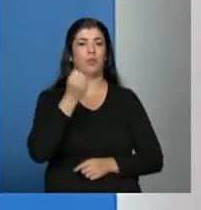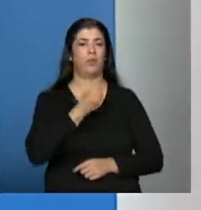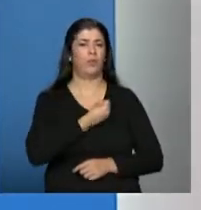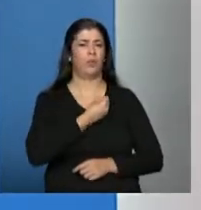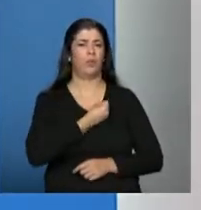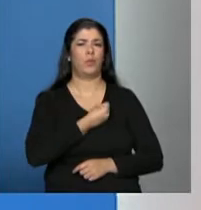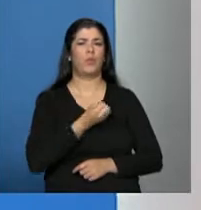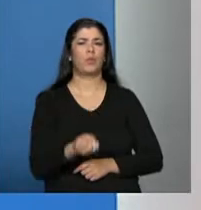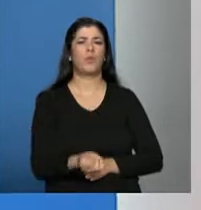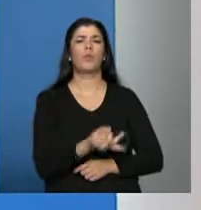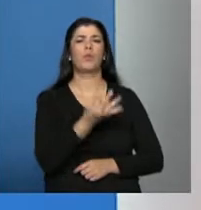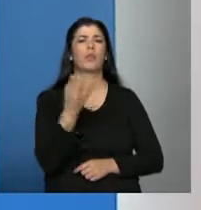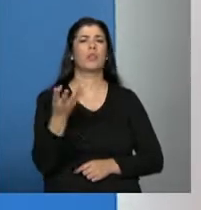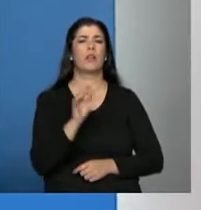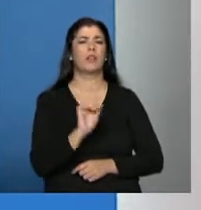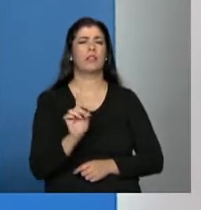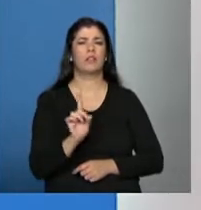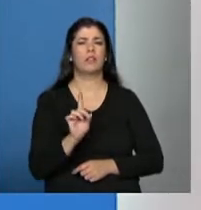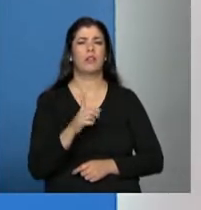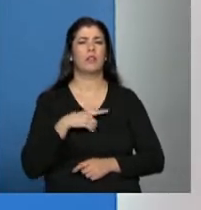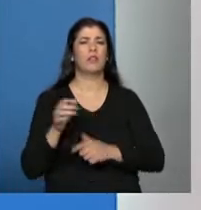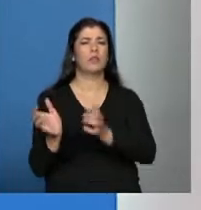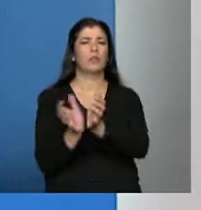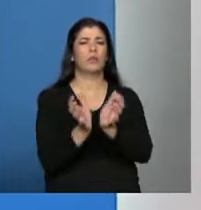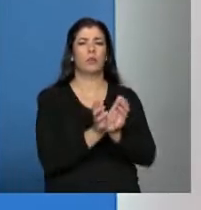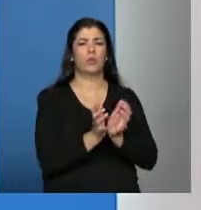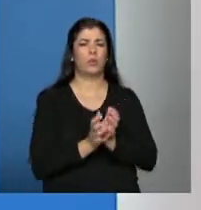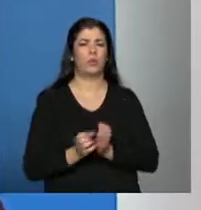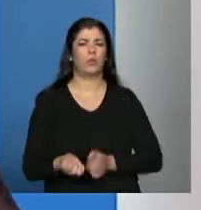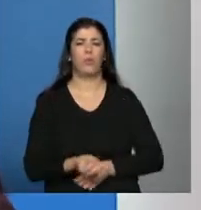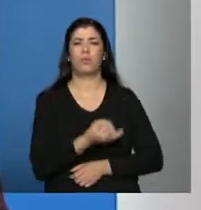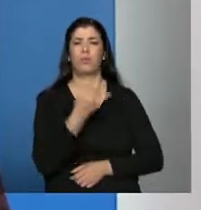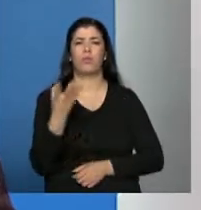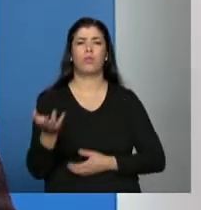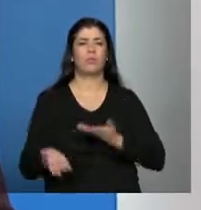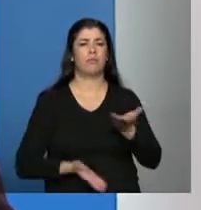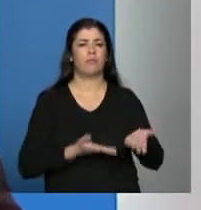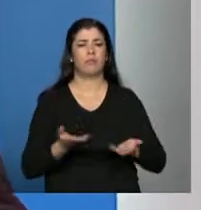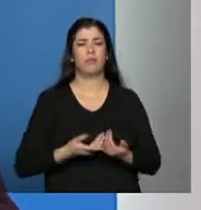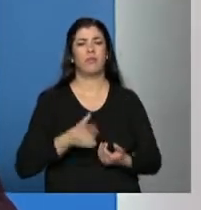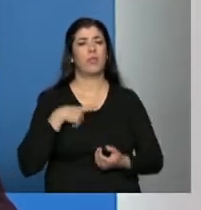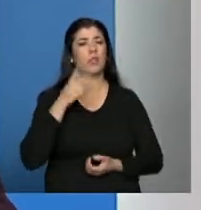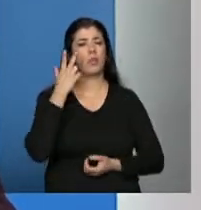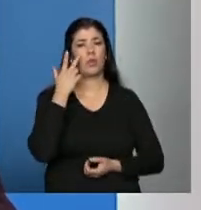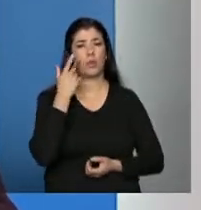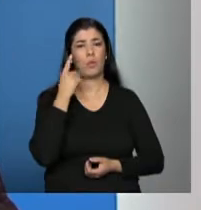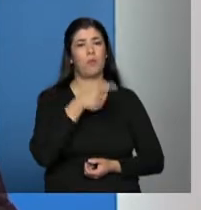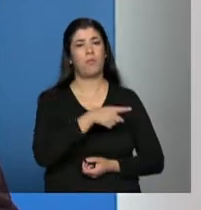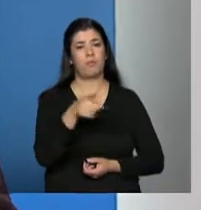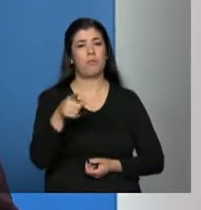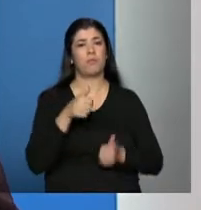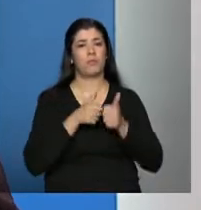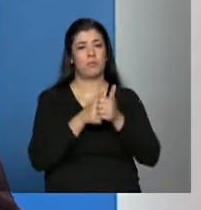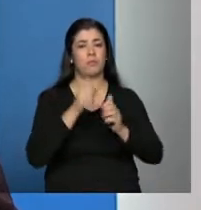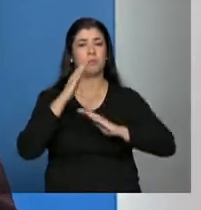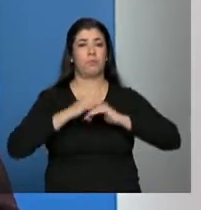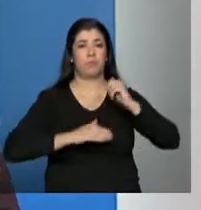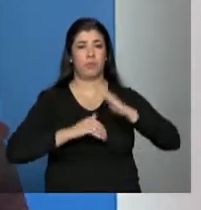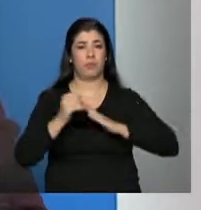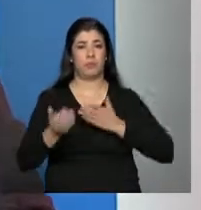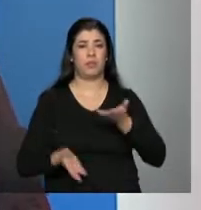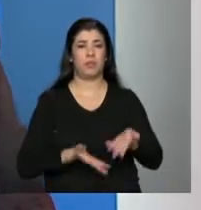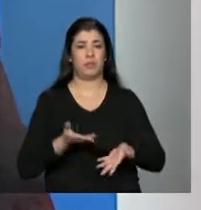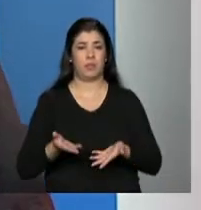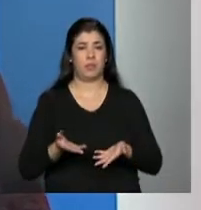de pessoas atendidas, nem de número de grupos de serviço de convivência, que são bem comuns para as pessoas que estão nos acompanhando, que acompanham o